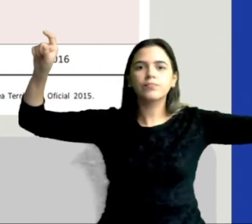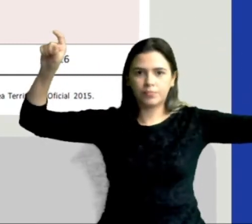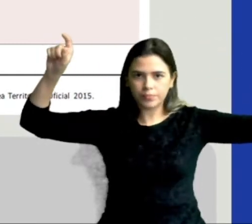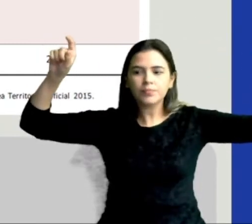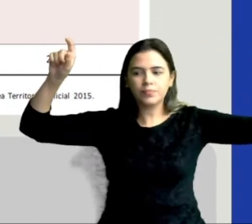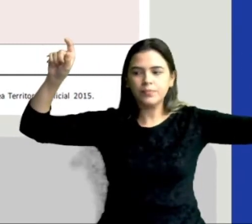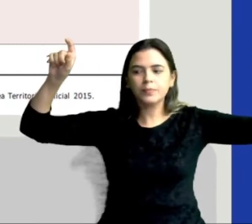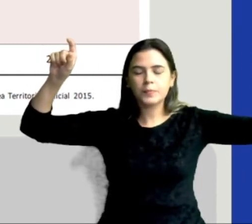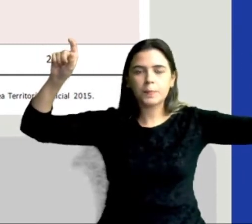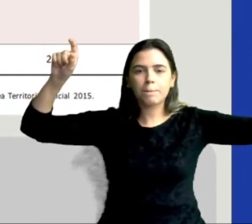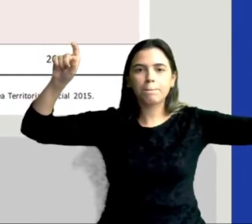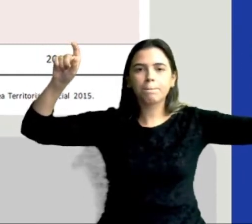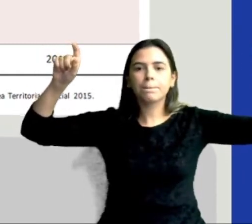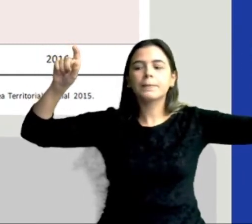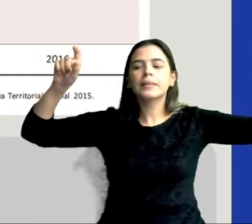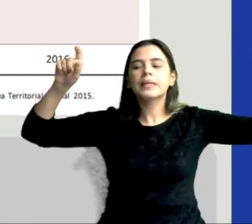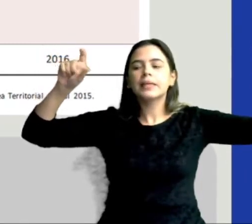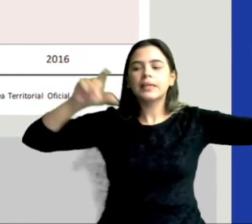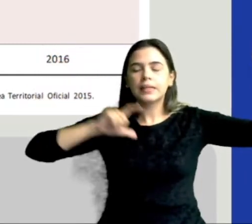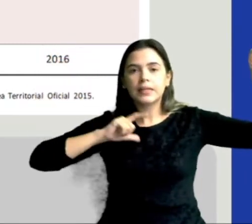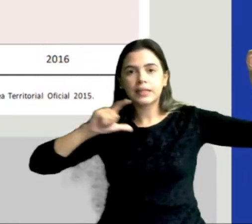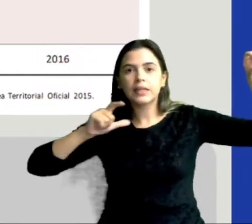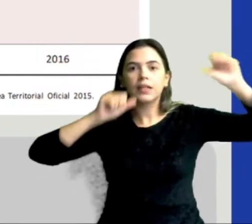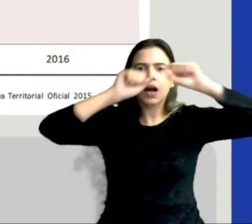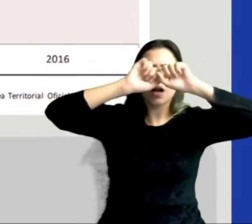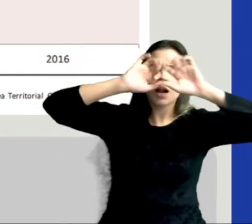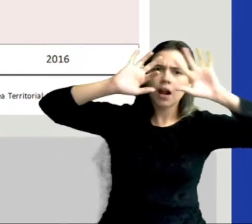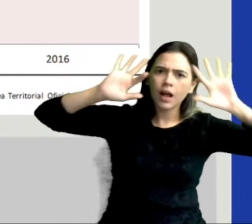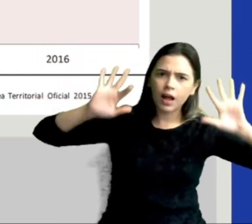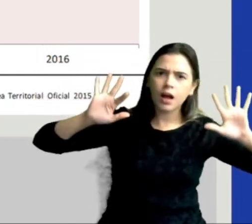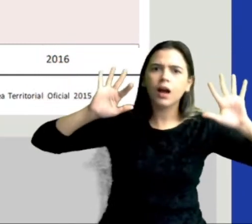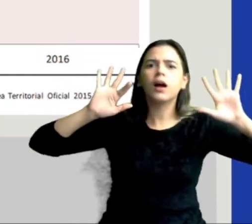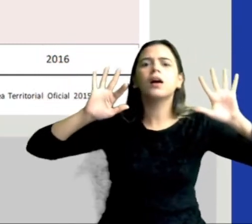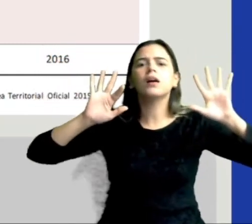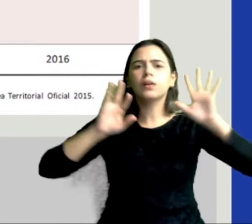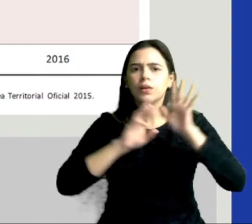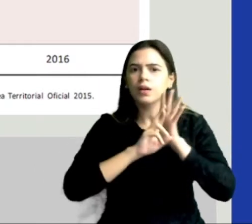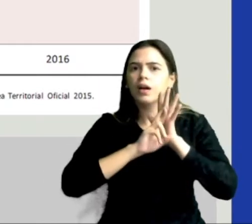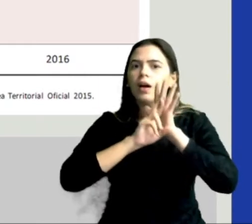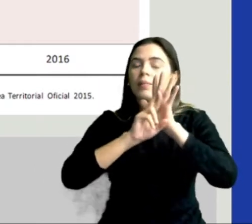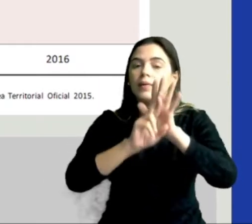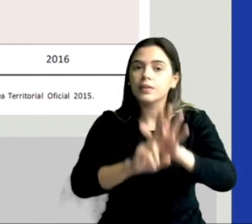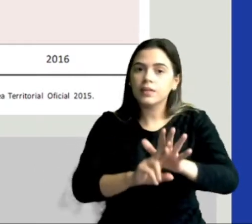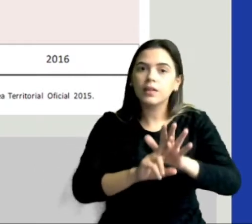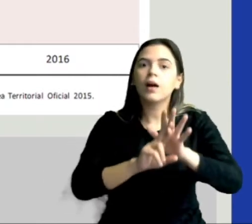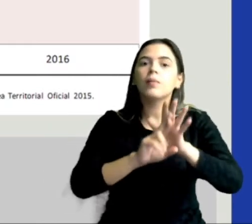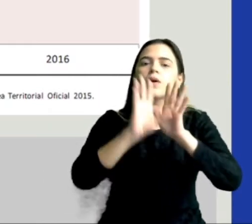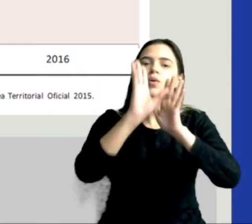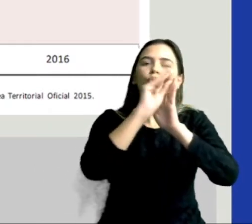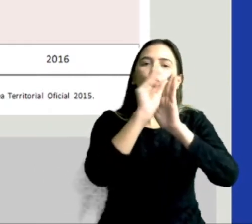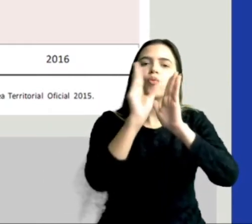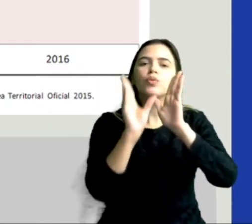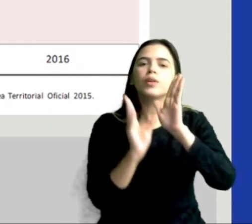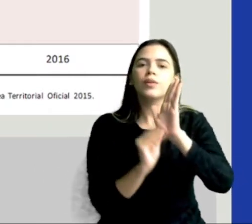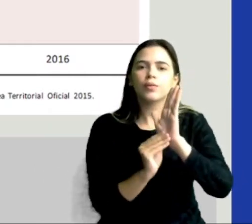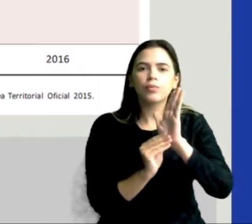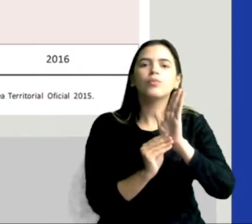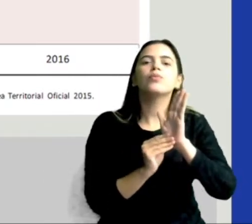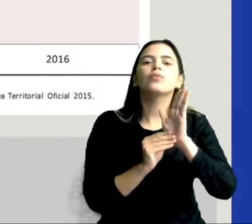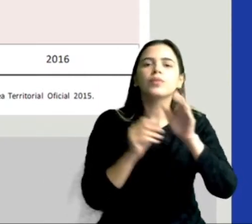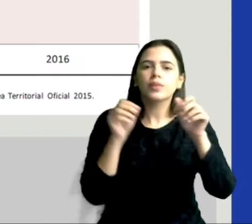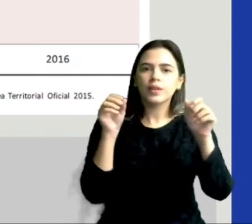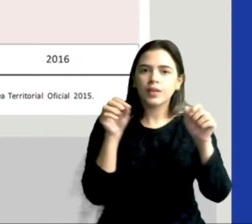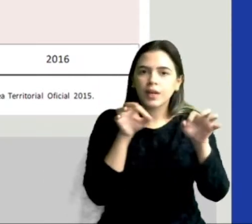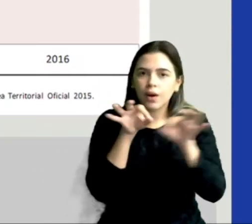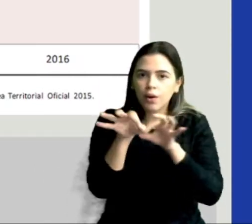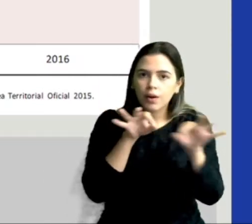título, que deve estar legível e representar bem o conteúdo que é abordado no